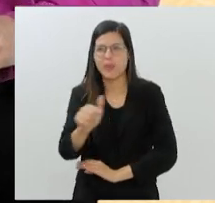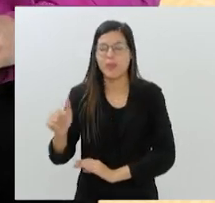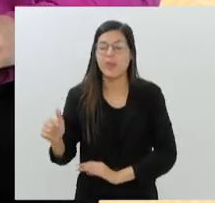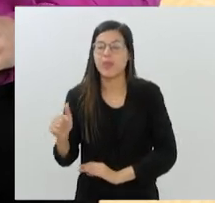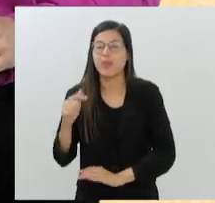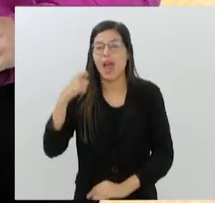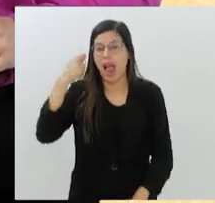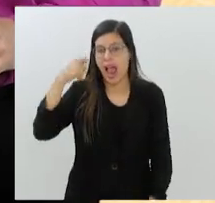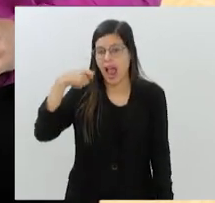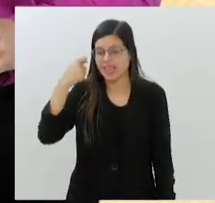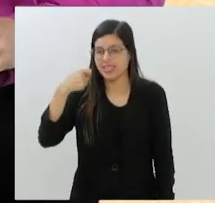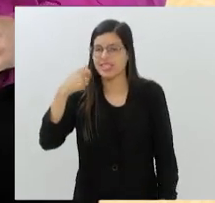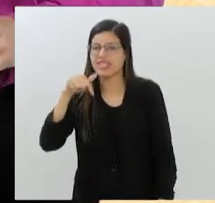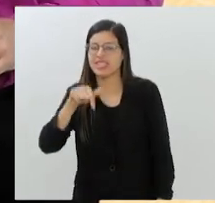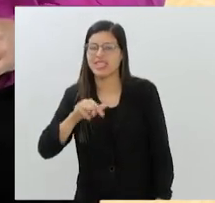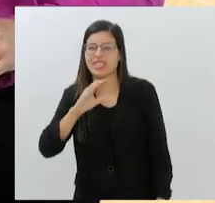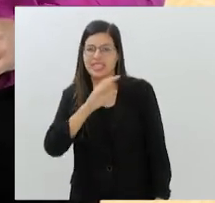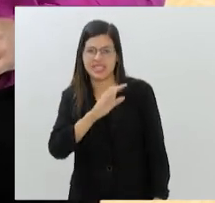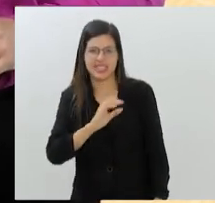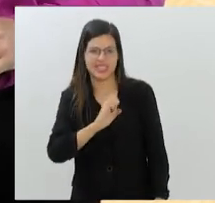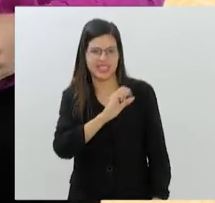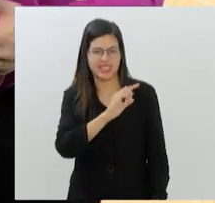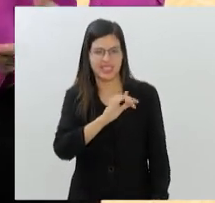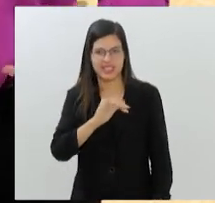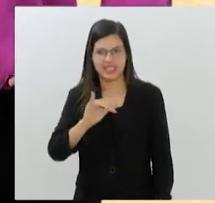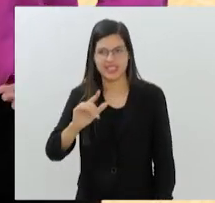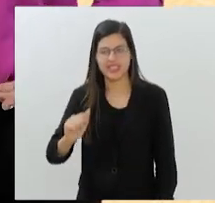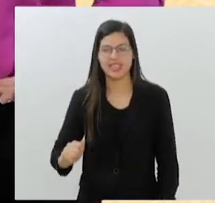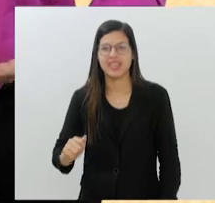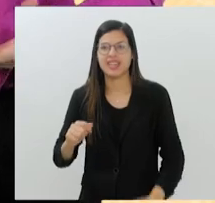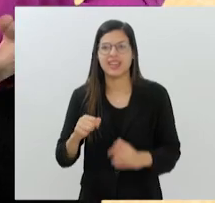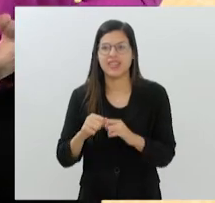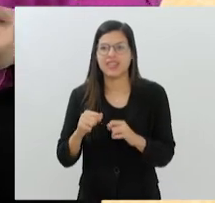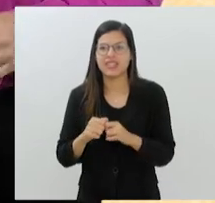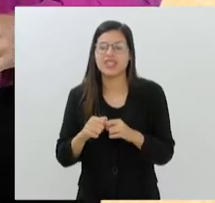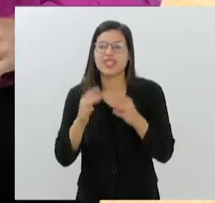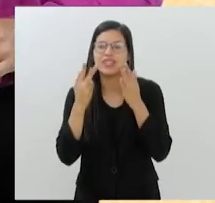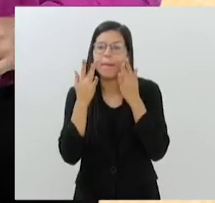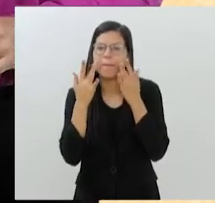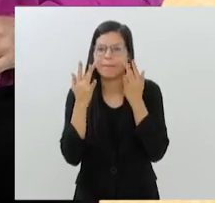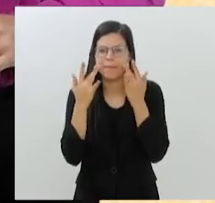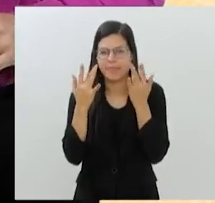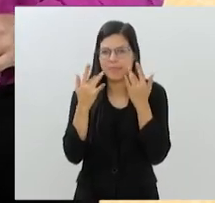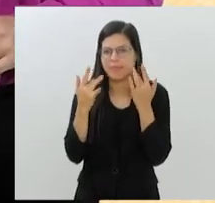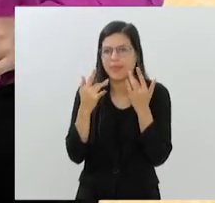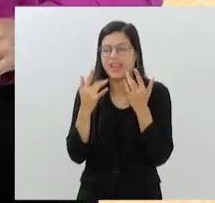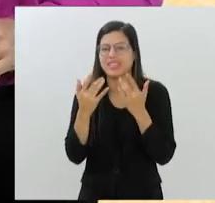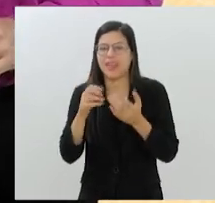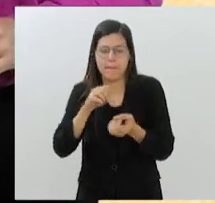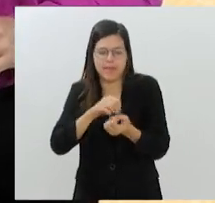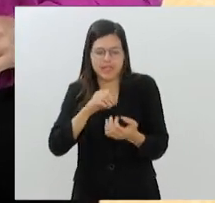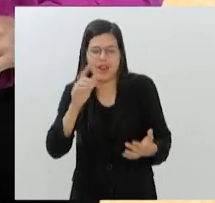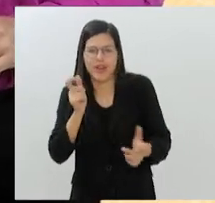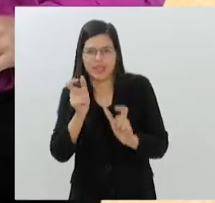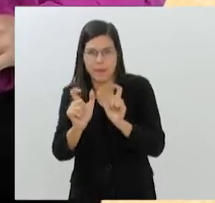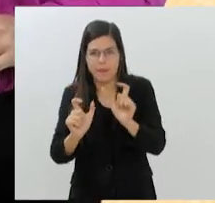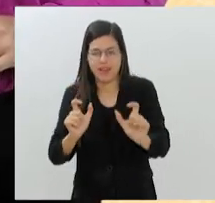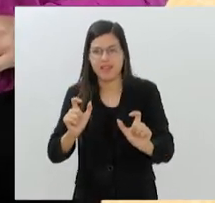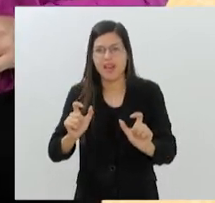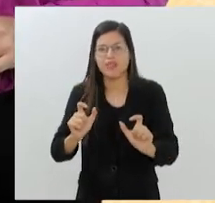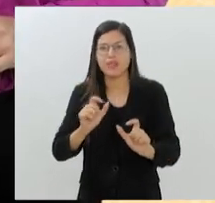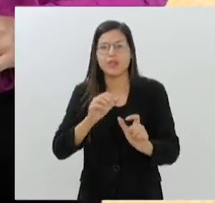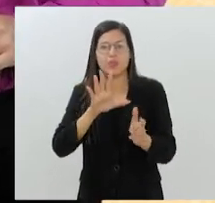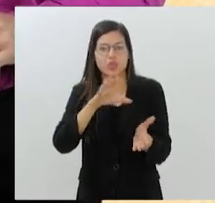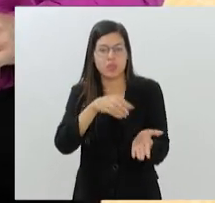dramaturga Cecília Ripoll explora na peça Fantasiosa Exposição das Palavras, em cartaz no Espaço Cultural